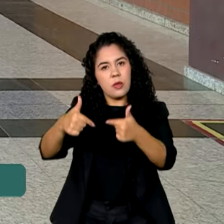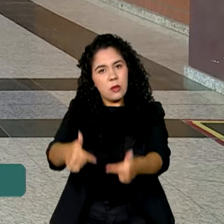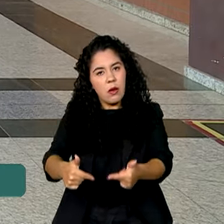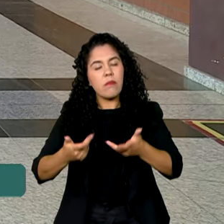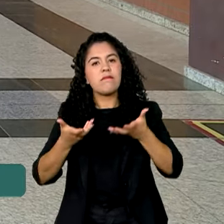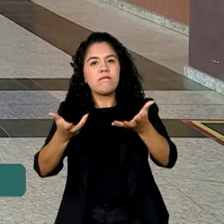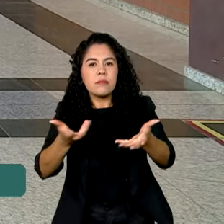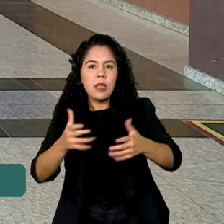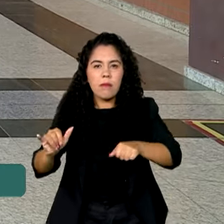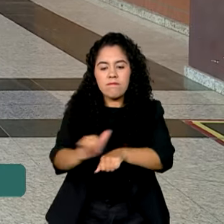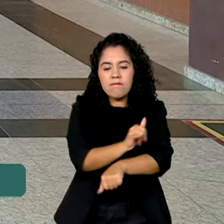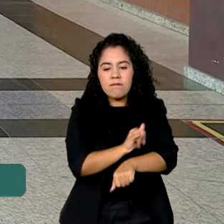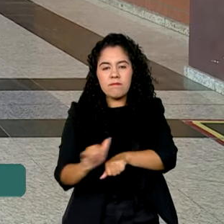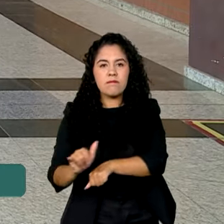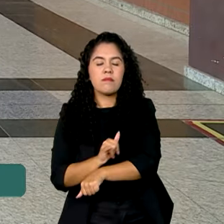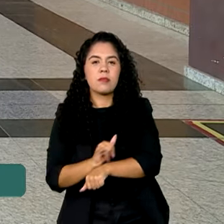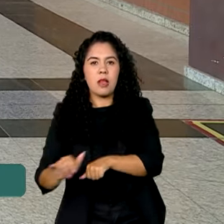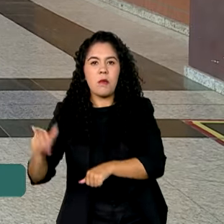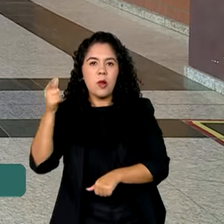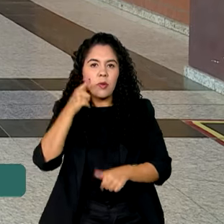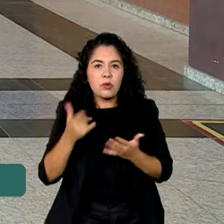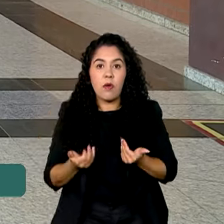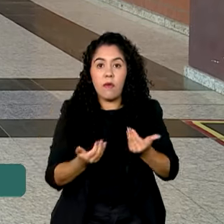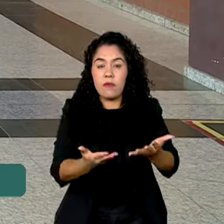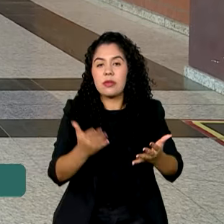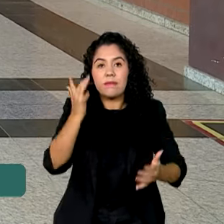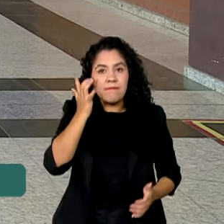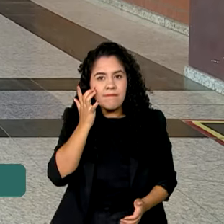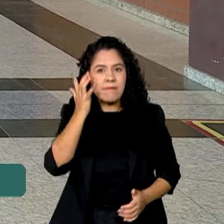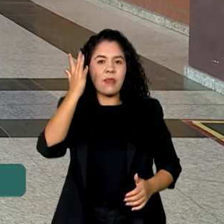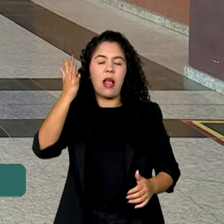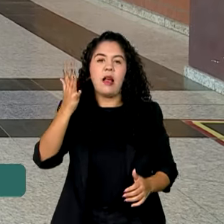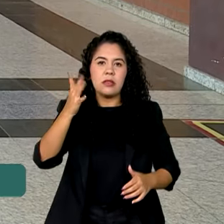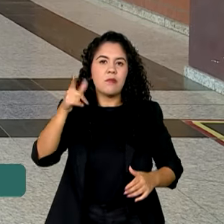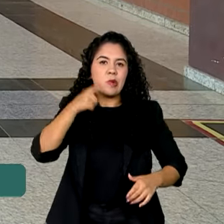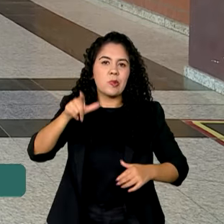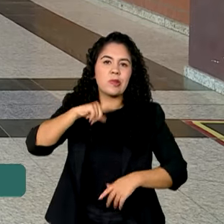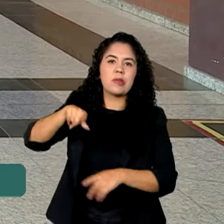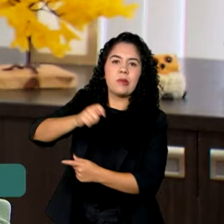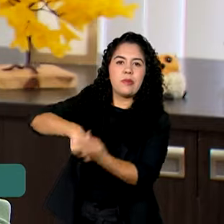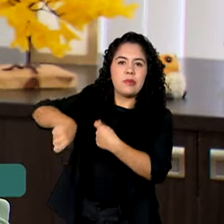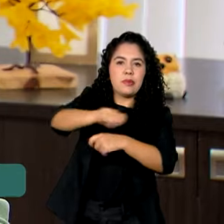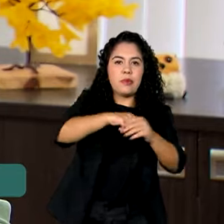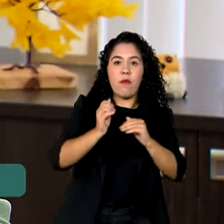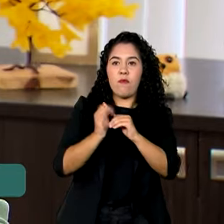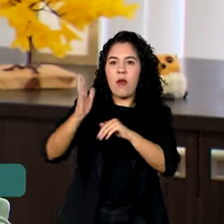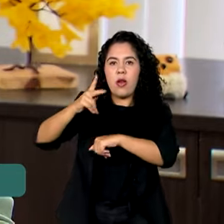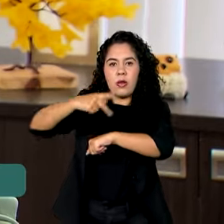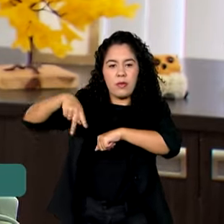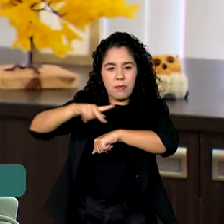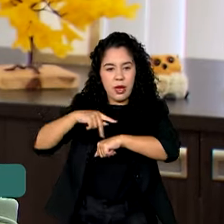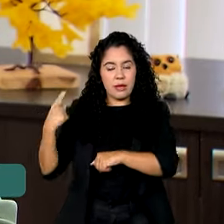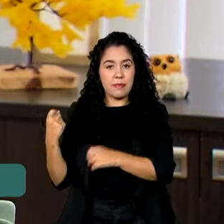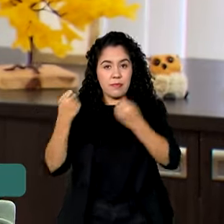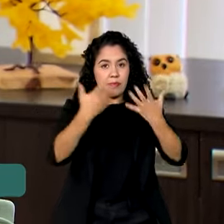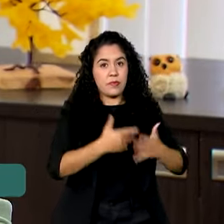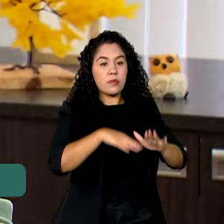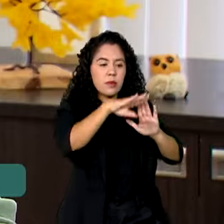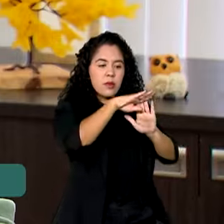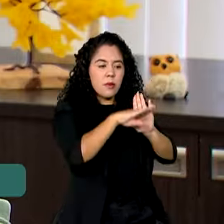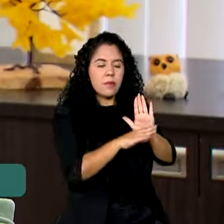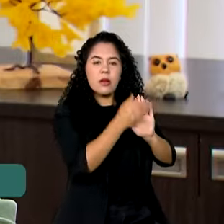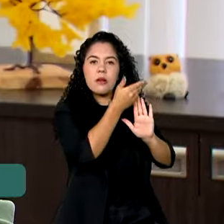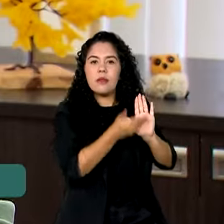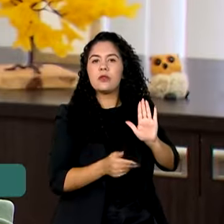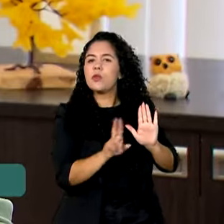as distâncias e facilitar o acesso delas ao mercado internacional. É o Elas Exportam, um